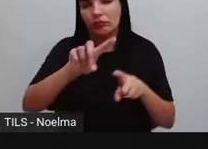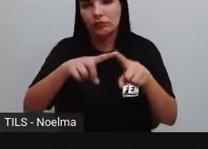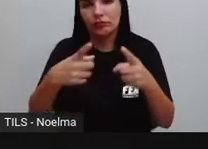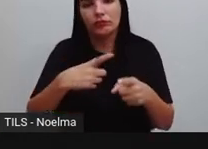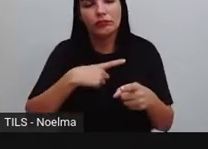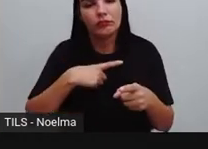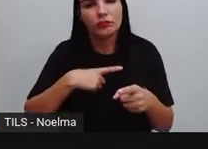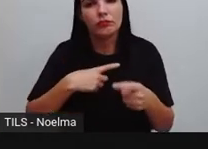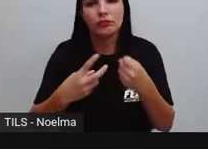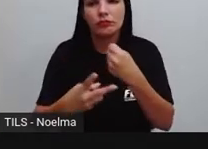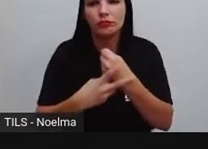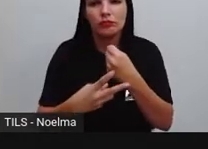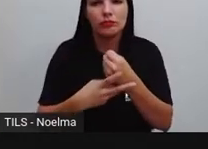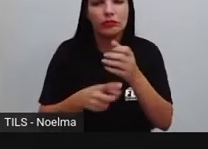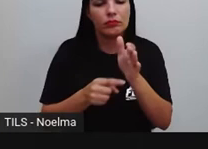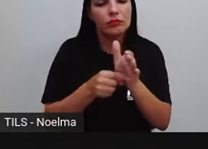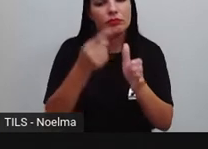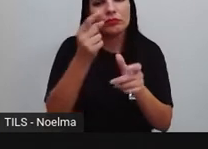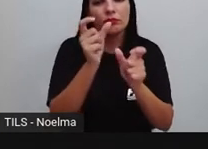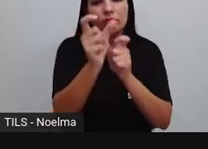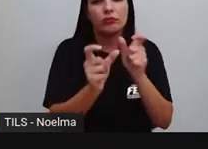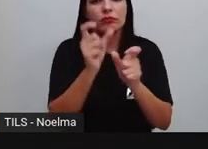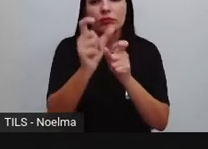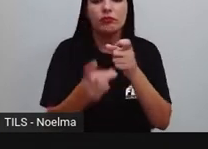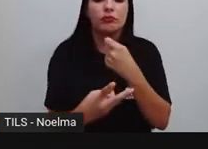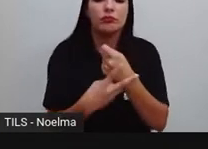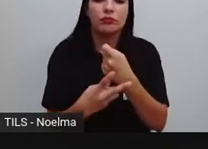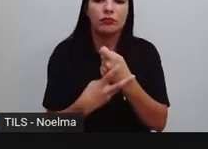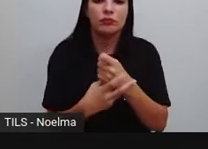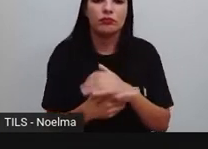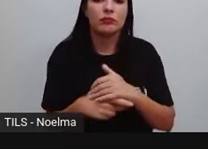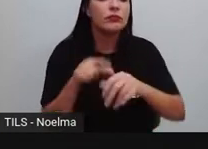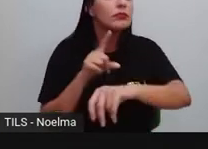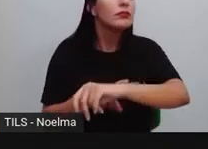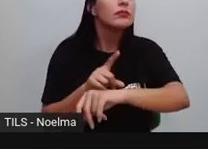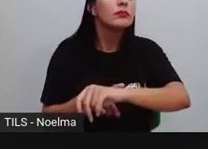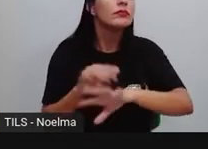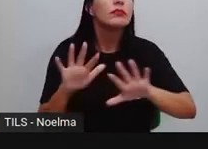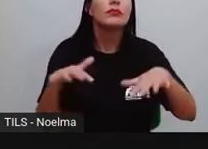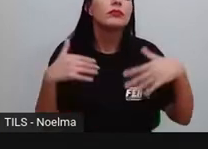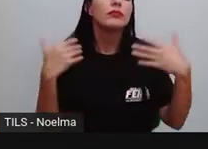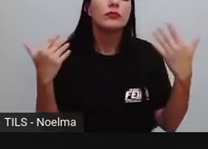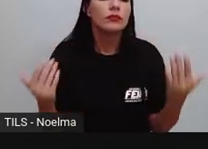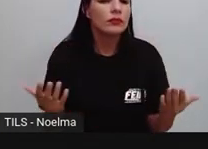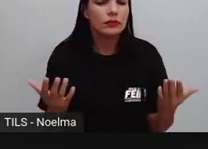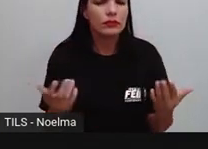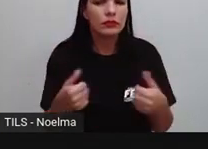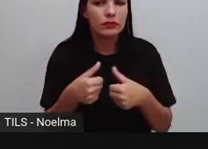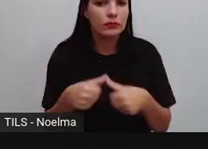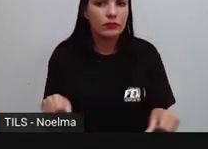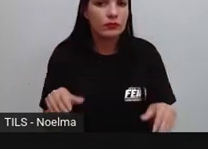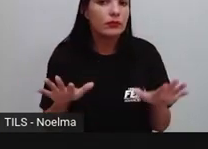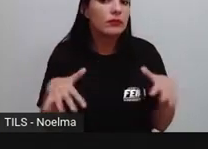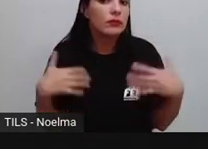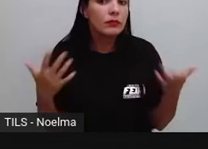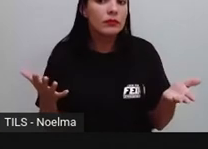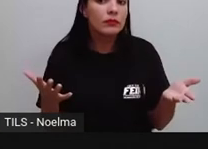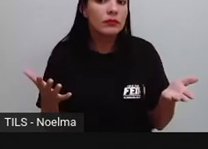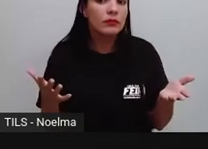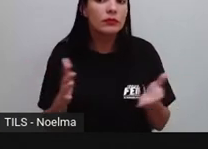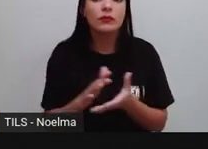temos aí verbos da primeira conjugação. E em que tempo esses verbos aí se encontram?